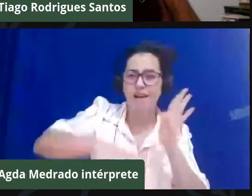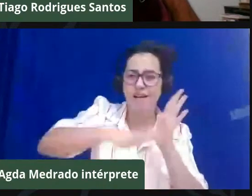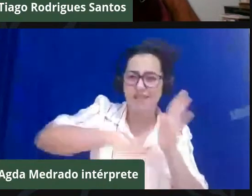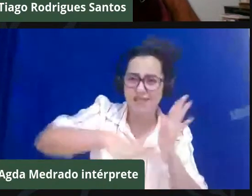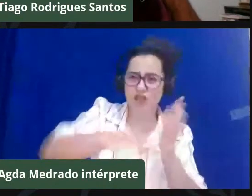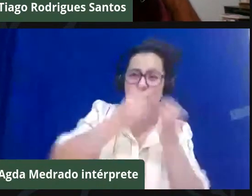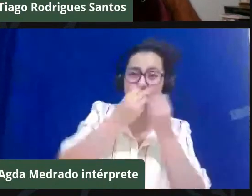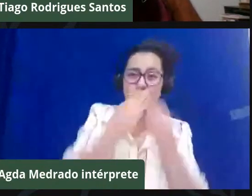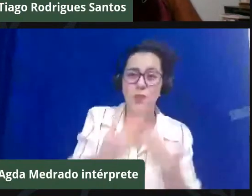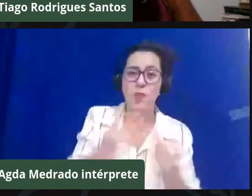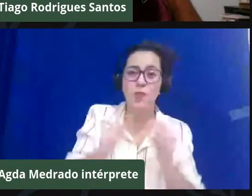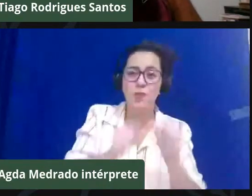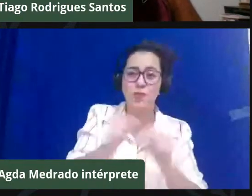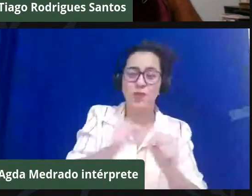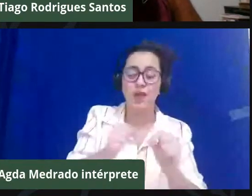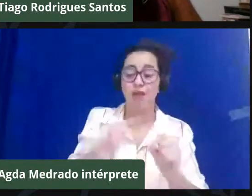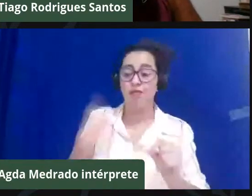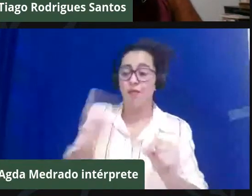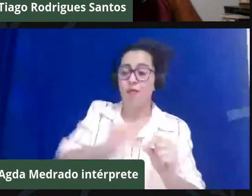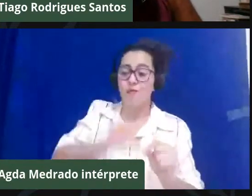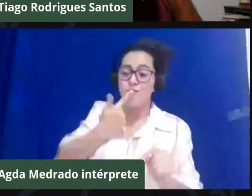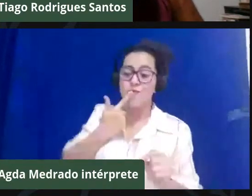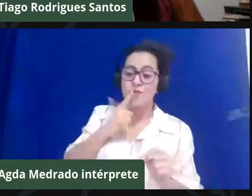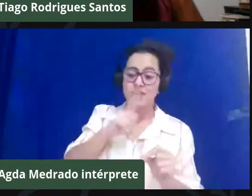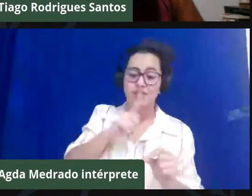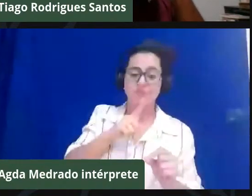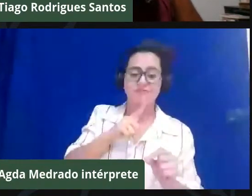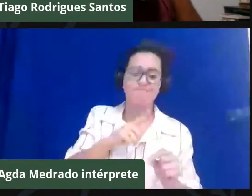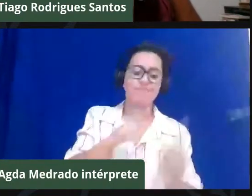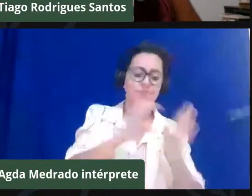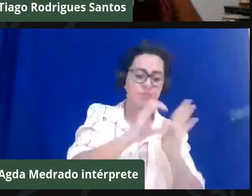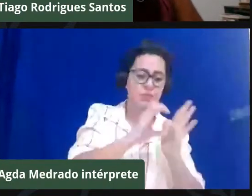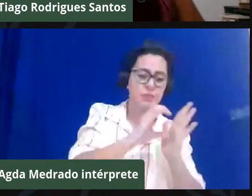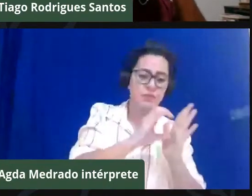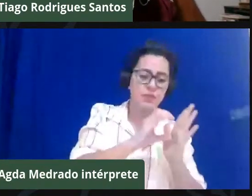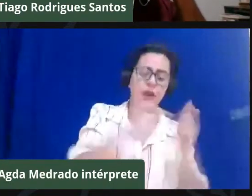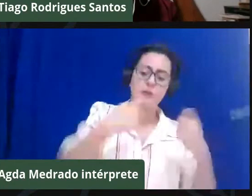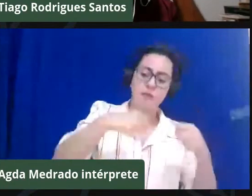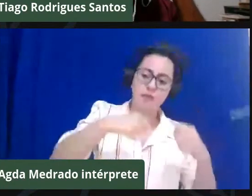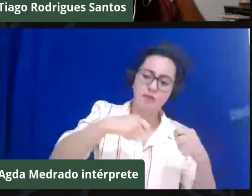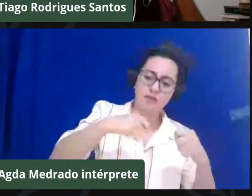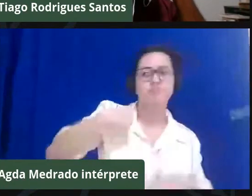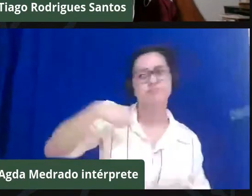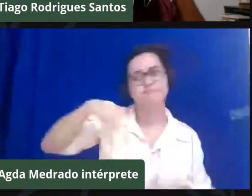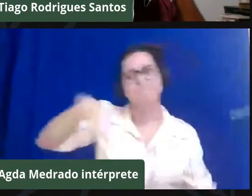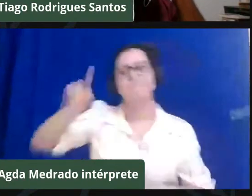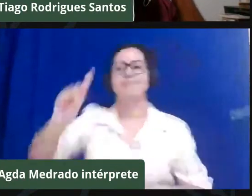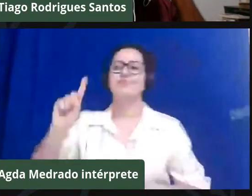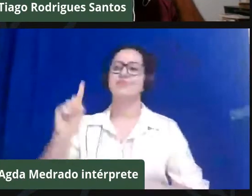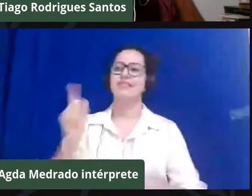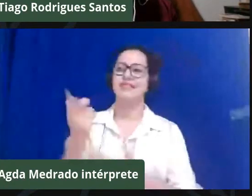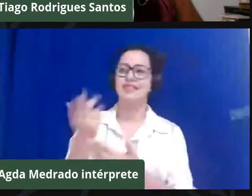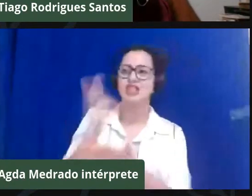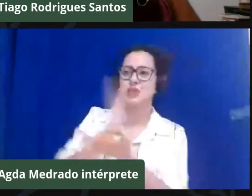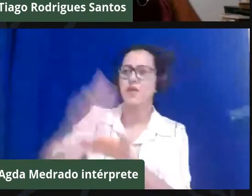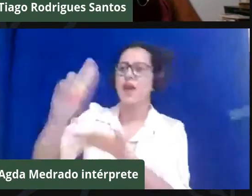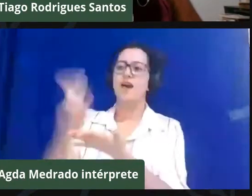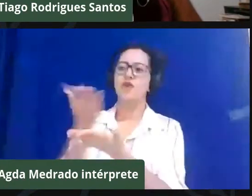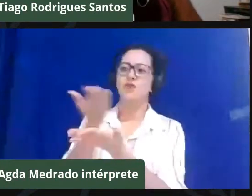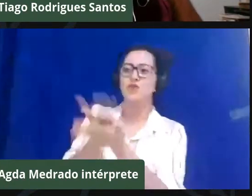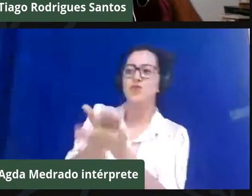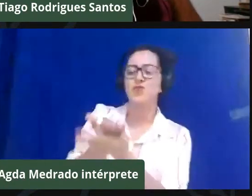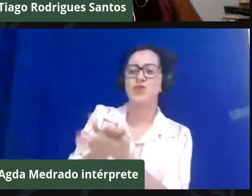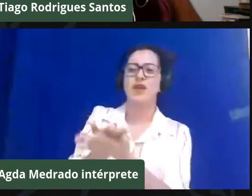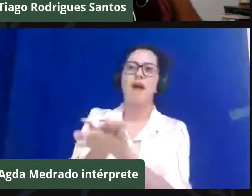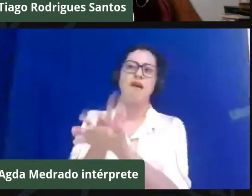conseguíssemos sair desse território, seja para adentrar a comunidade, ou seja para adentrar a universidade, ou para outras